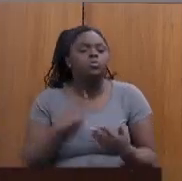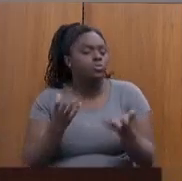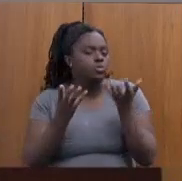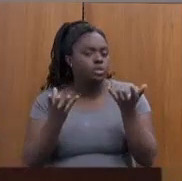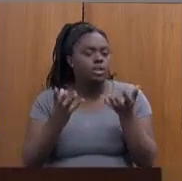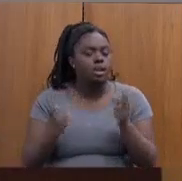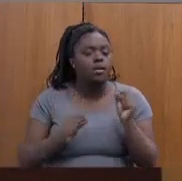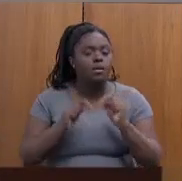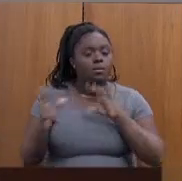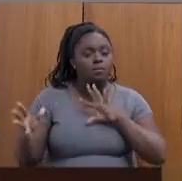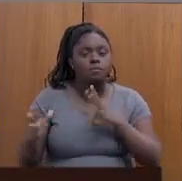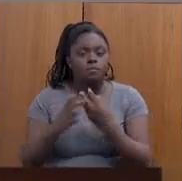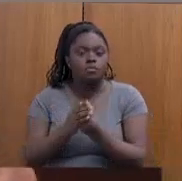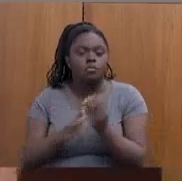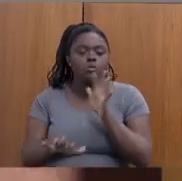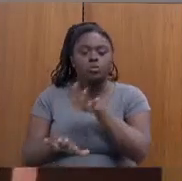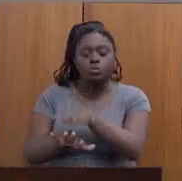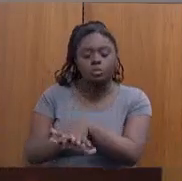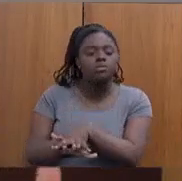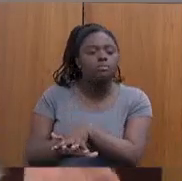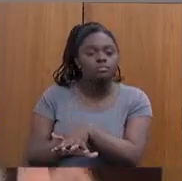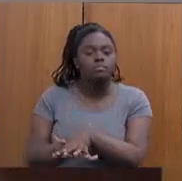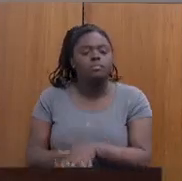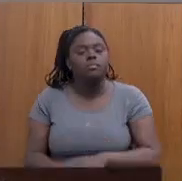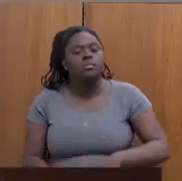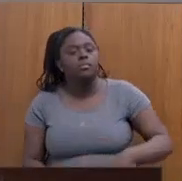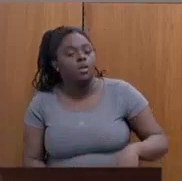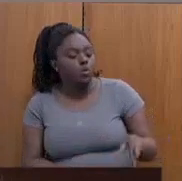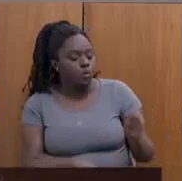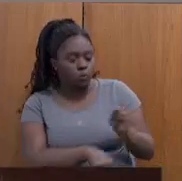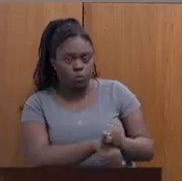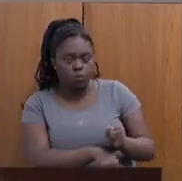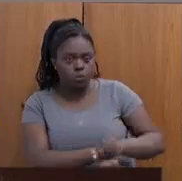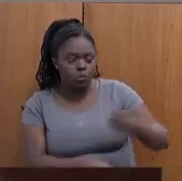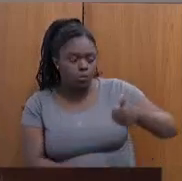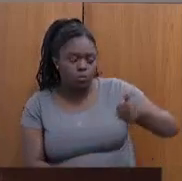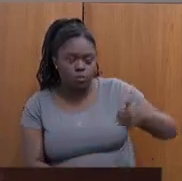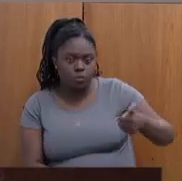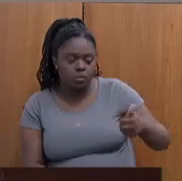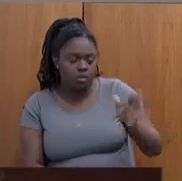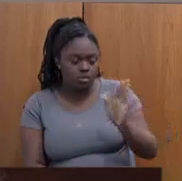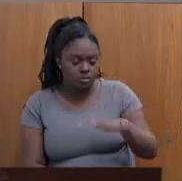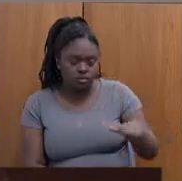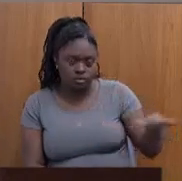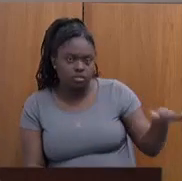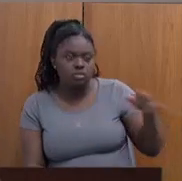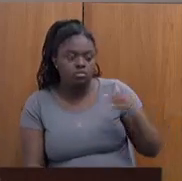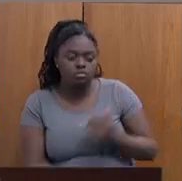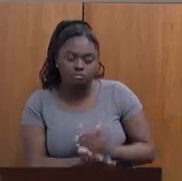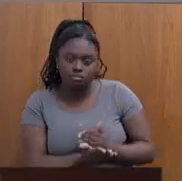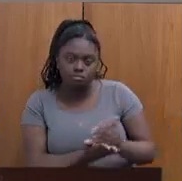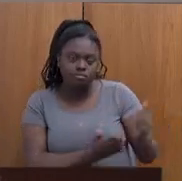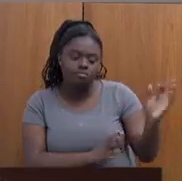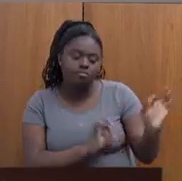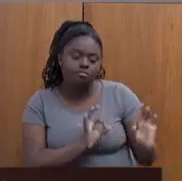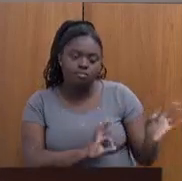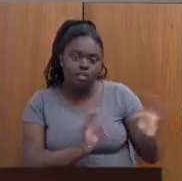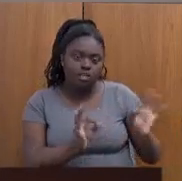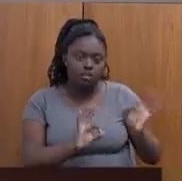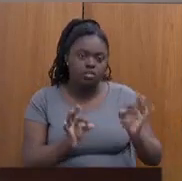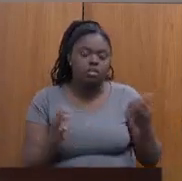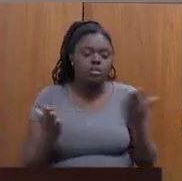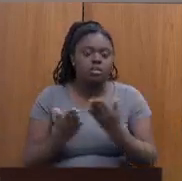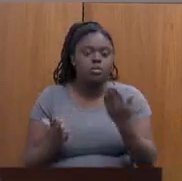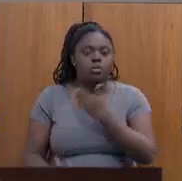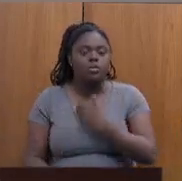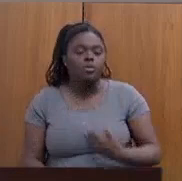inclusão. A primeira infância, nós estamos começando o plano. Agora, com a definição do governo federal,